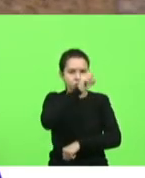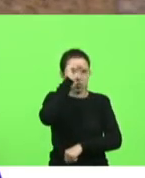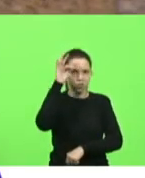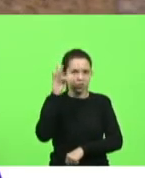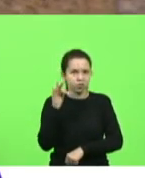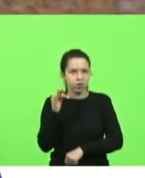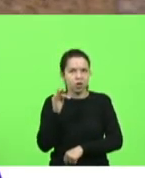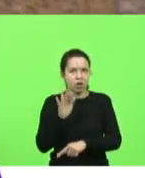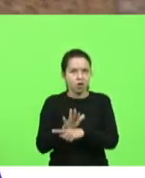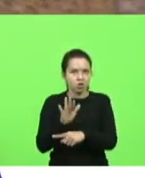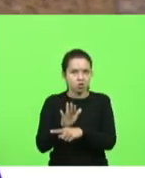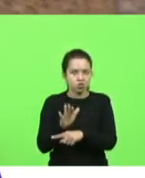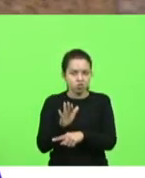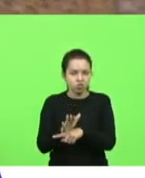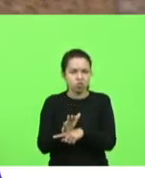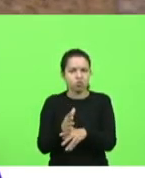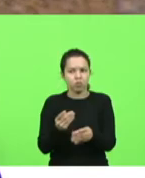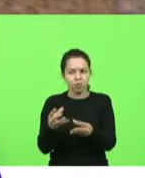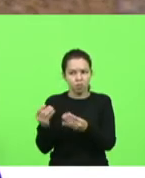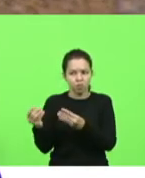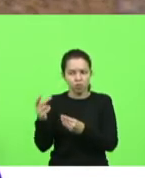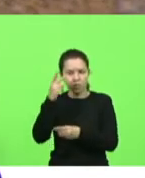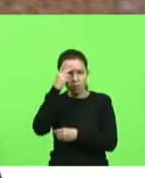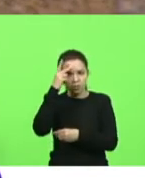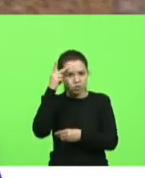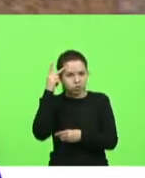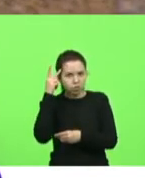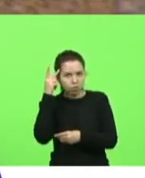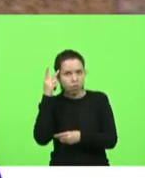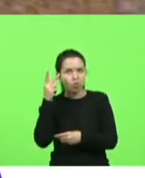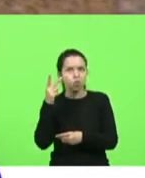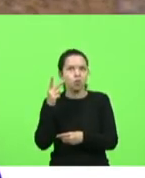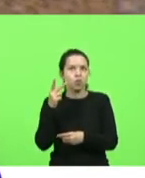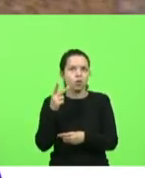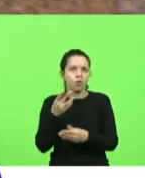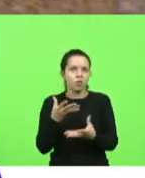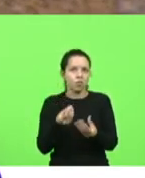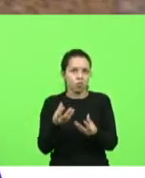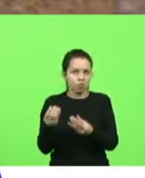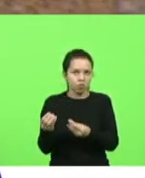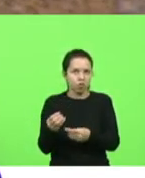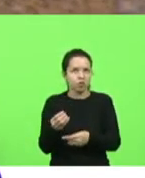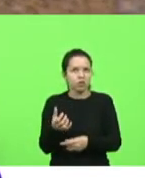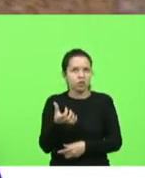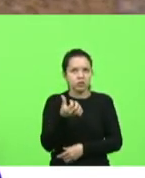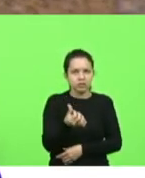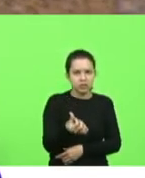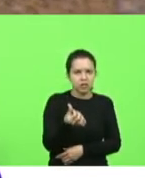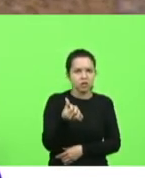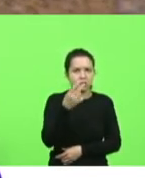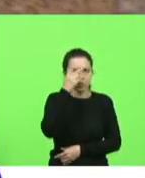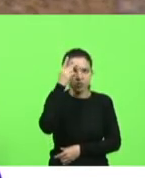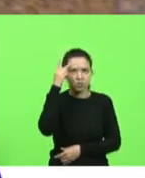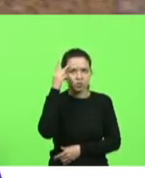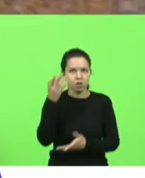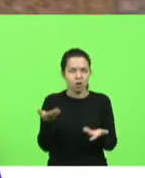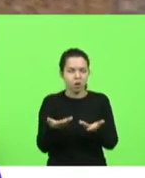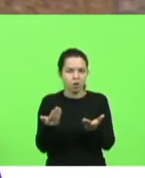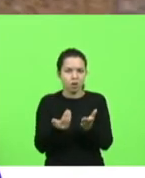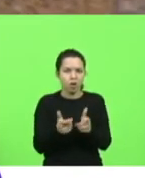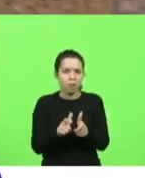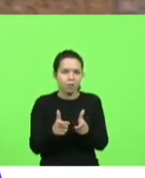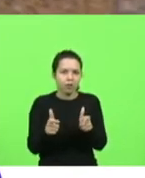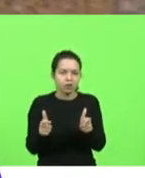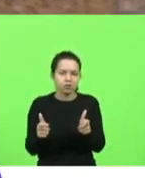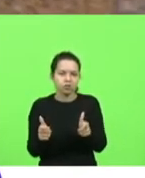meia dúzia de pessoas naquela cidade essa é uma grande verdade mesmo uma gigantesca verdade seis pessoas e agora esse número está aumentando um pouquinho